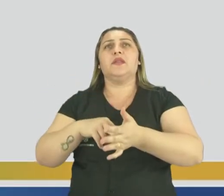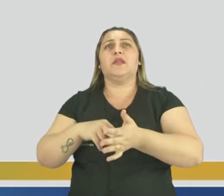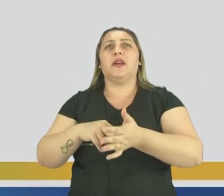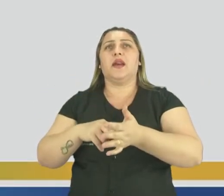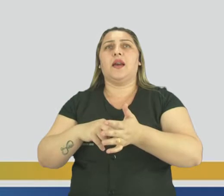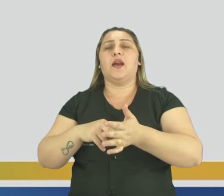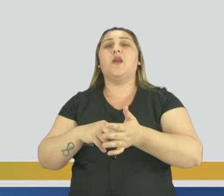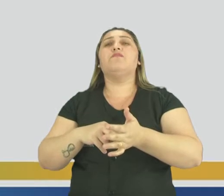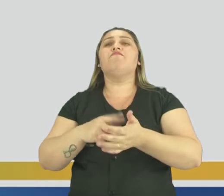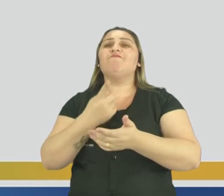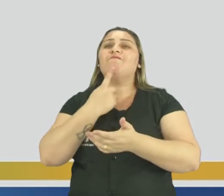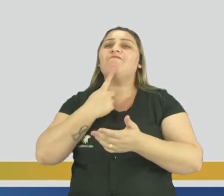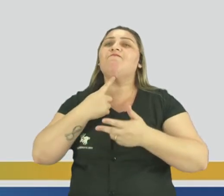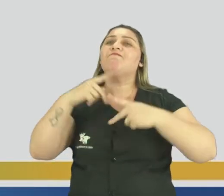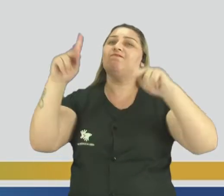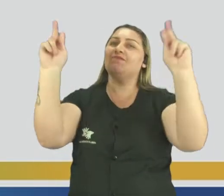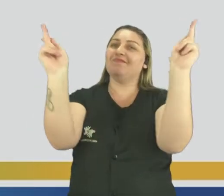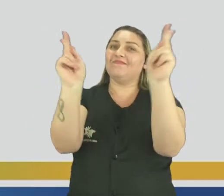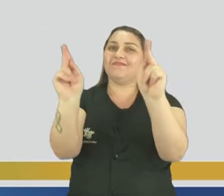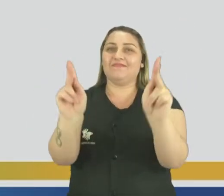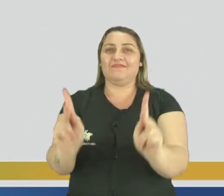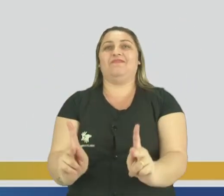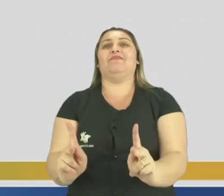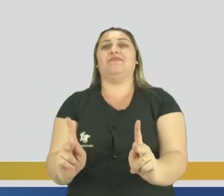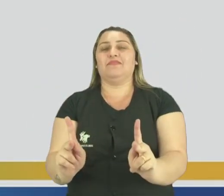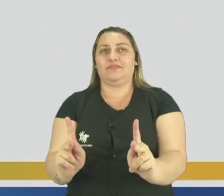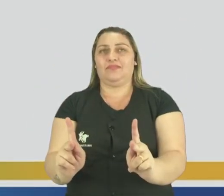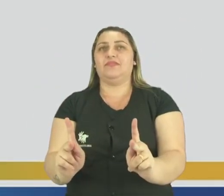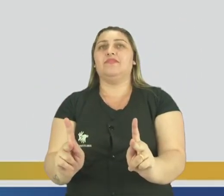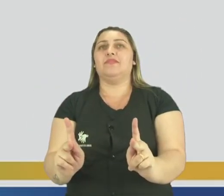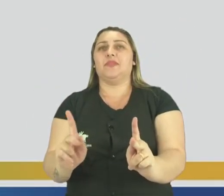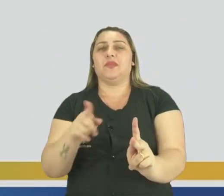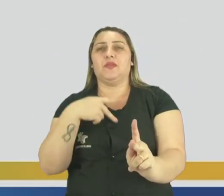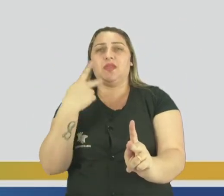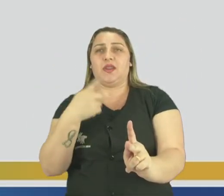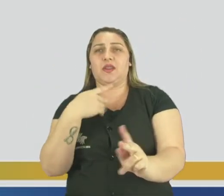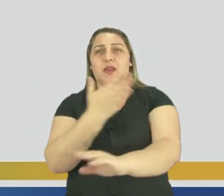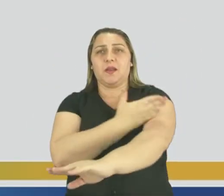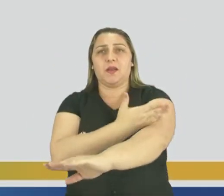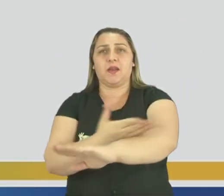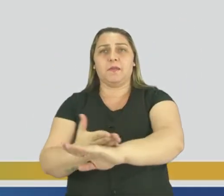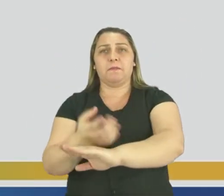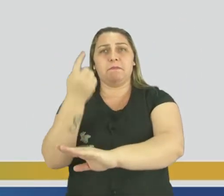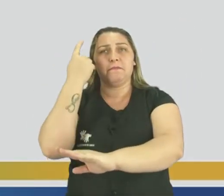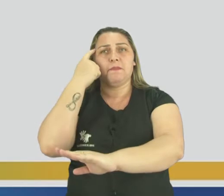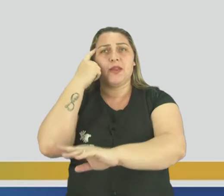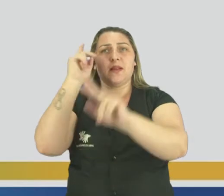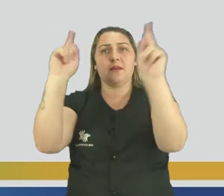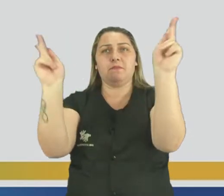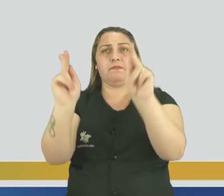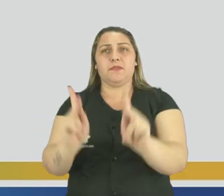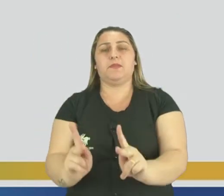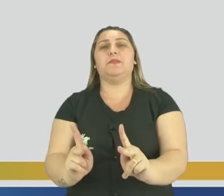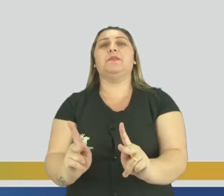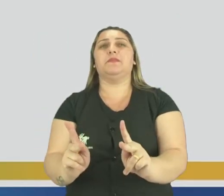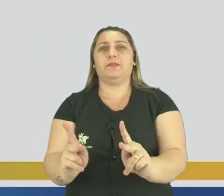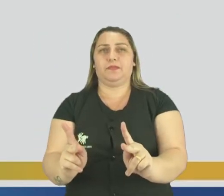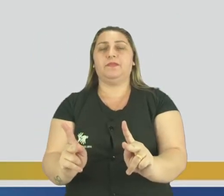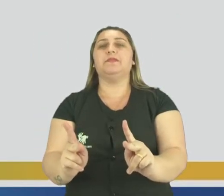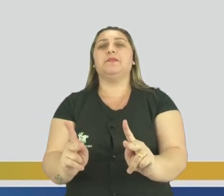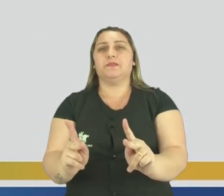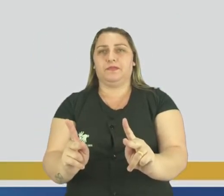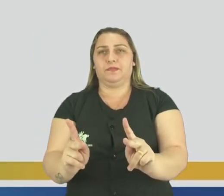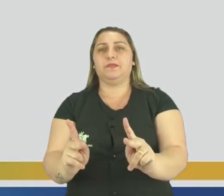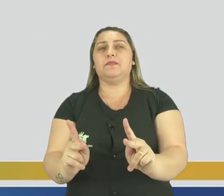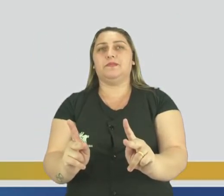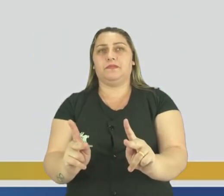significa o desejo pela paz. Geralmente, quando nós falamos em branco, é uma cor que representa a paz. Então,